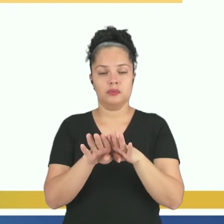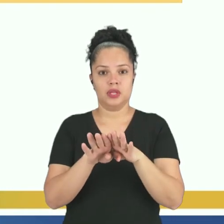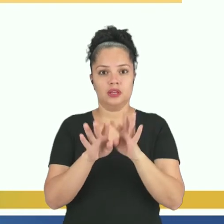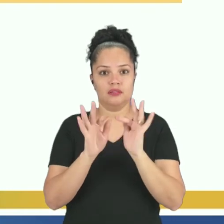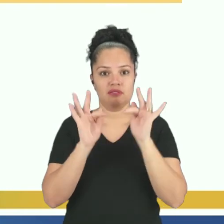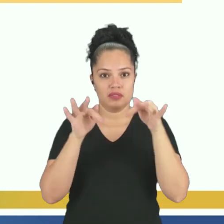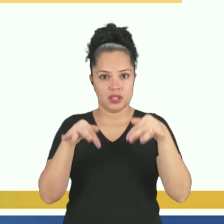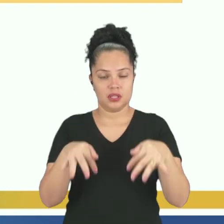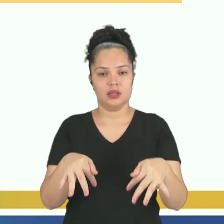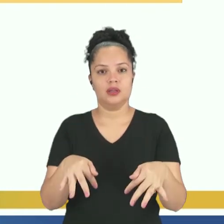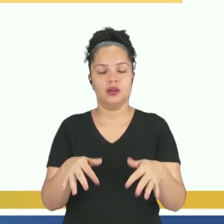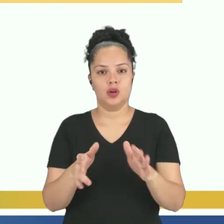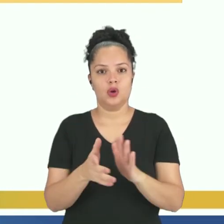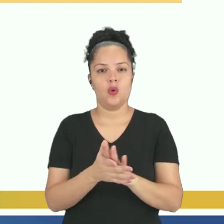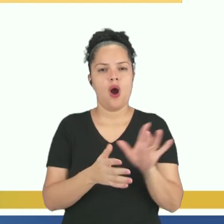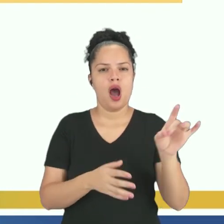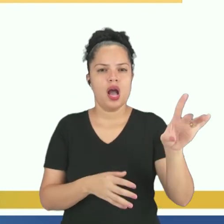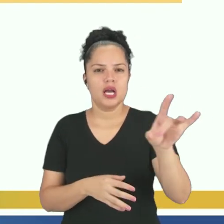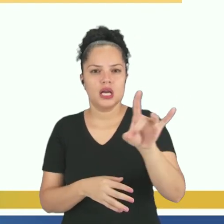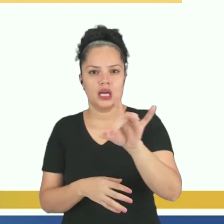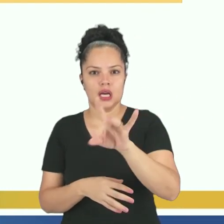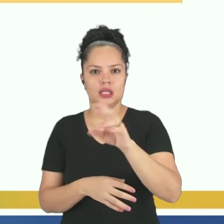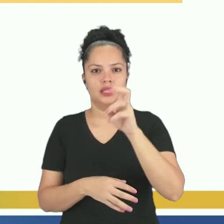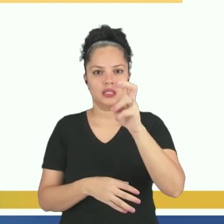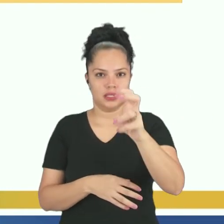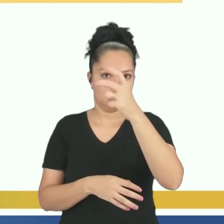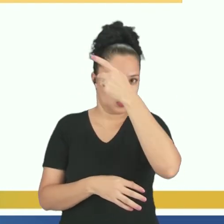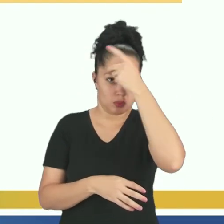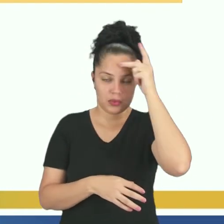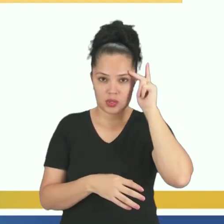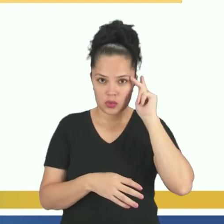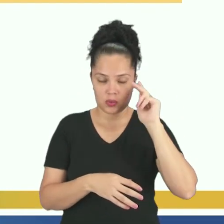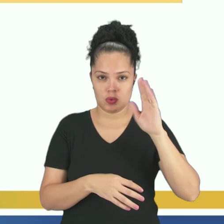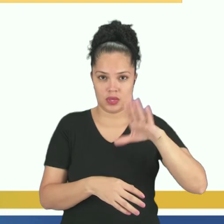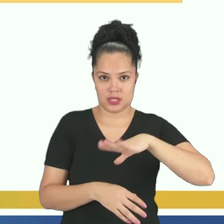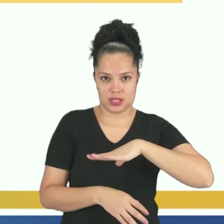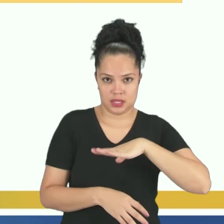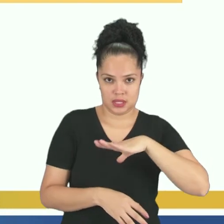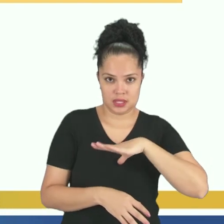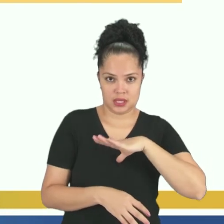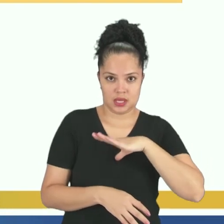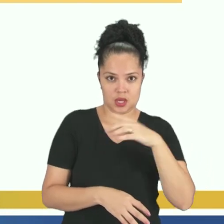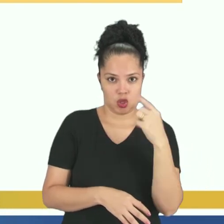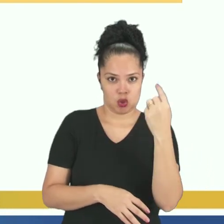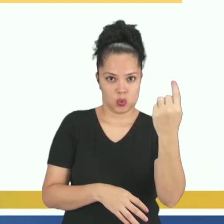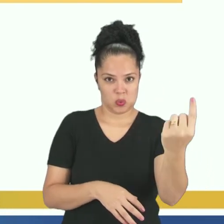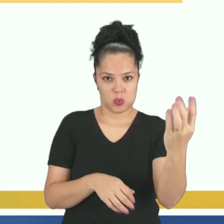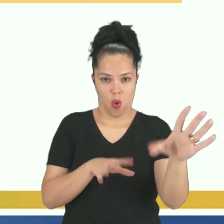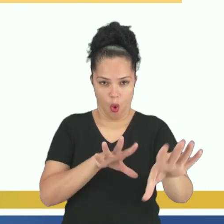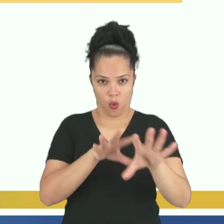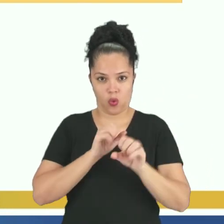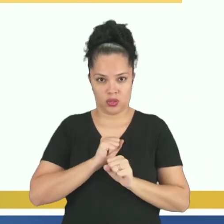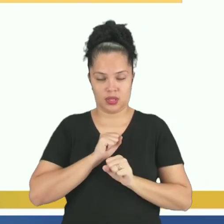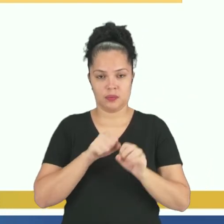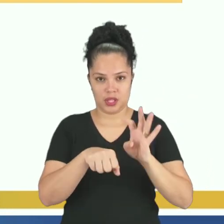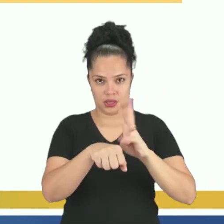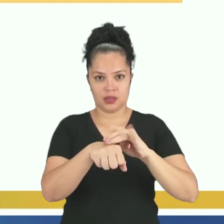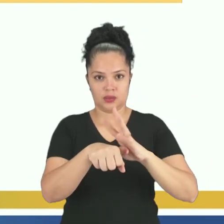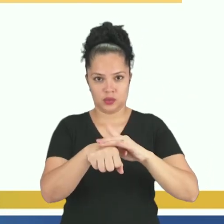ser dita assim. Para cada 5 habitantes, um foi contaminado. Em outras palavras,